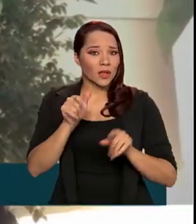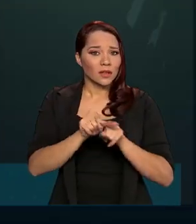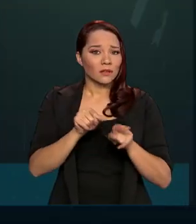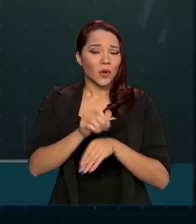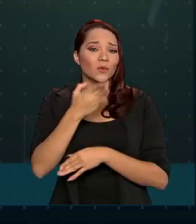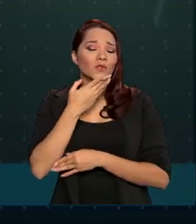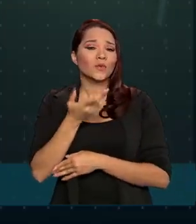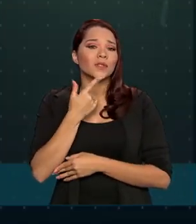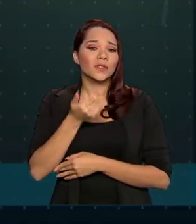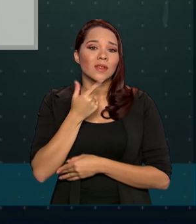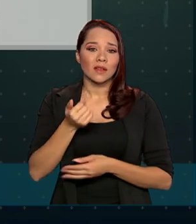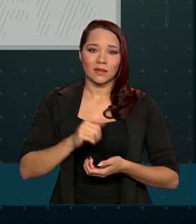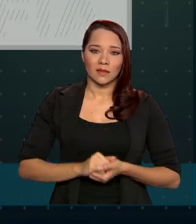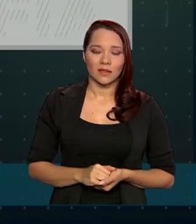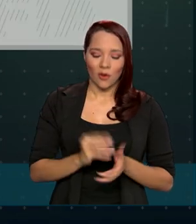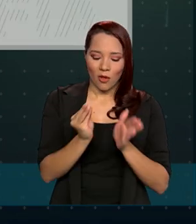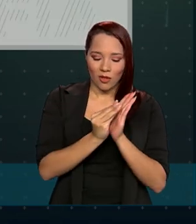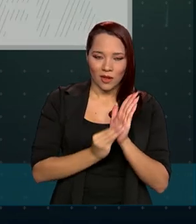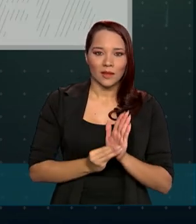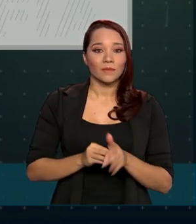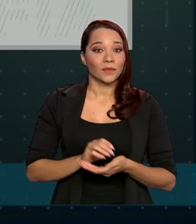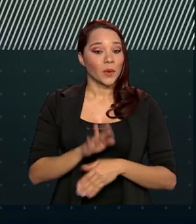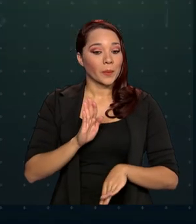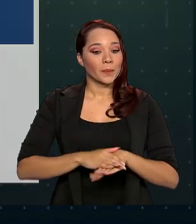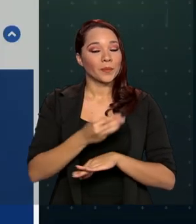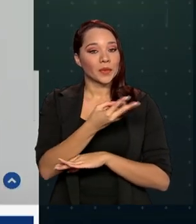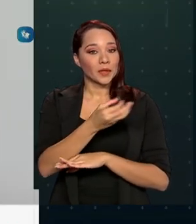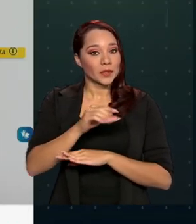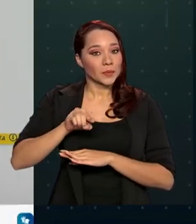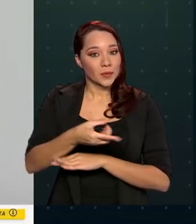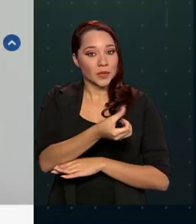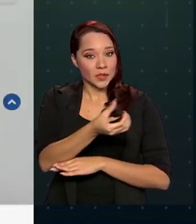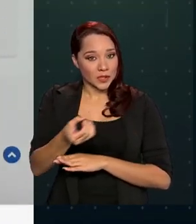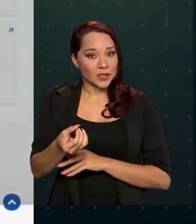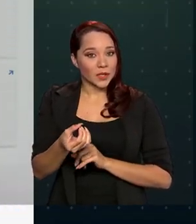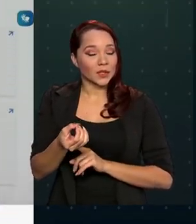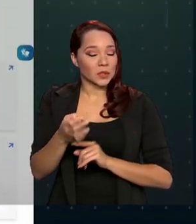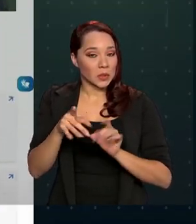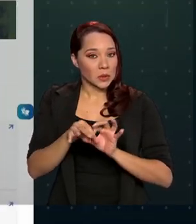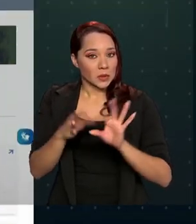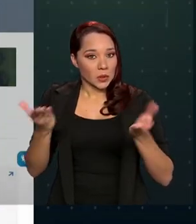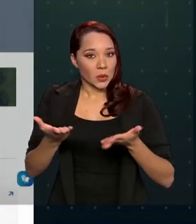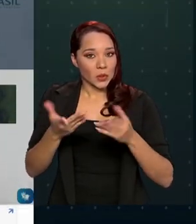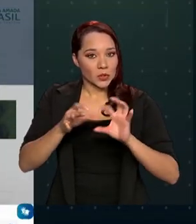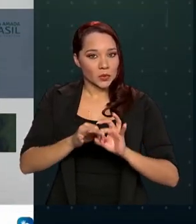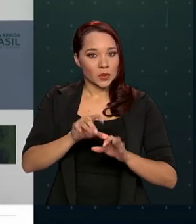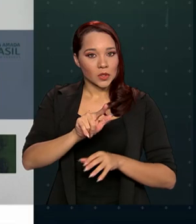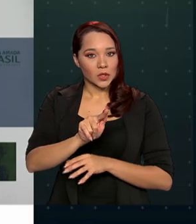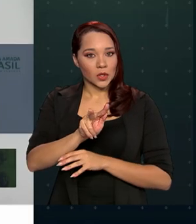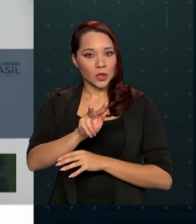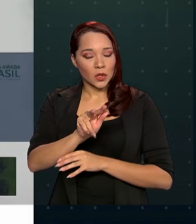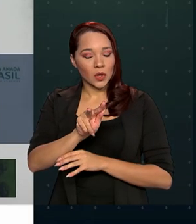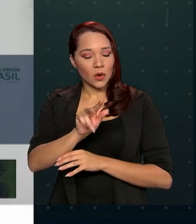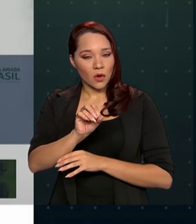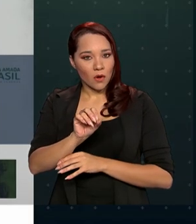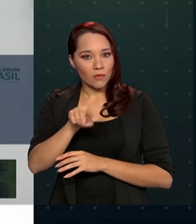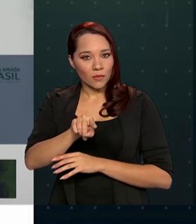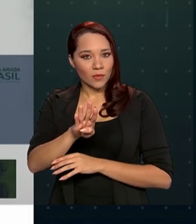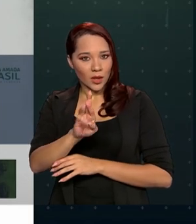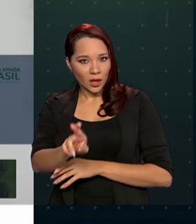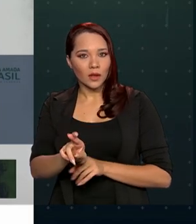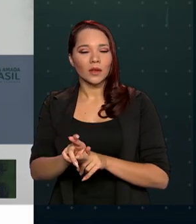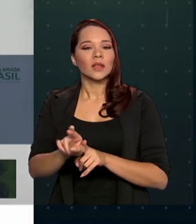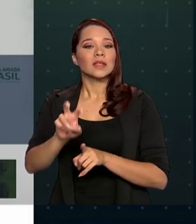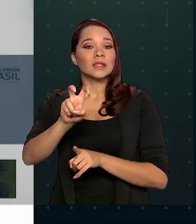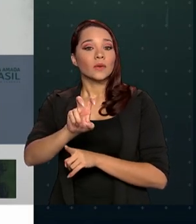sanguíneo. Dos mais de 3.600 serviços disponíveis hoje no portal gov.br, 58